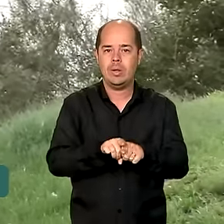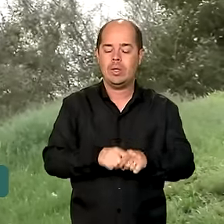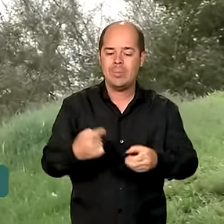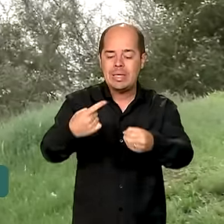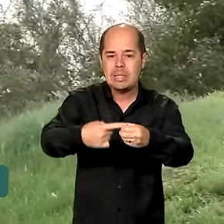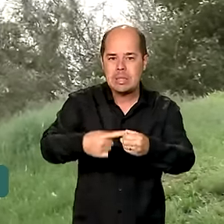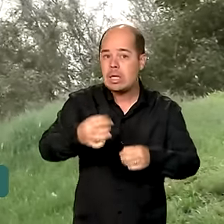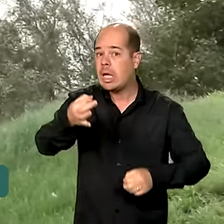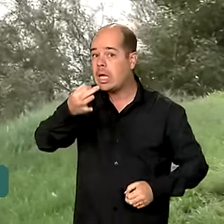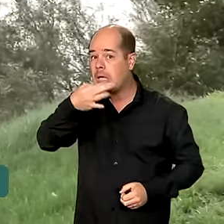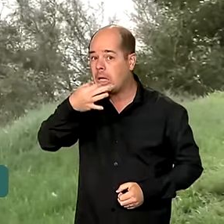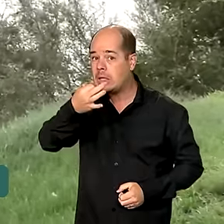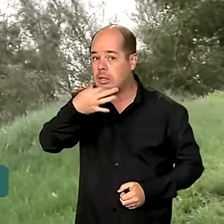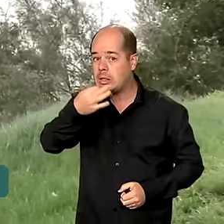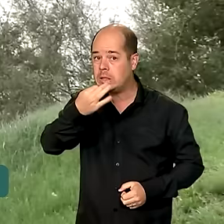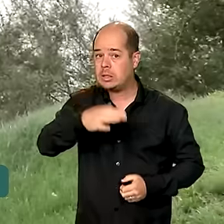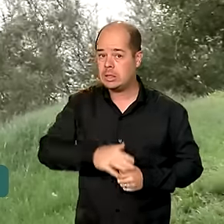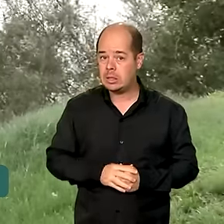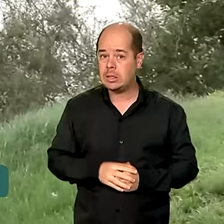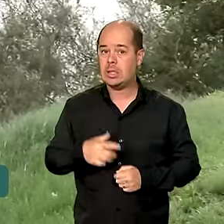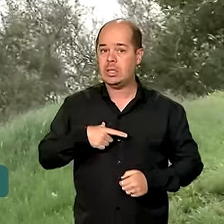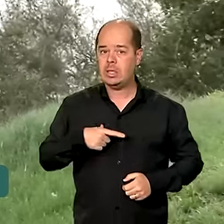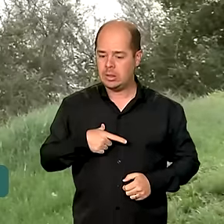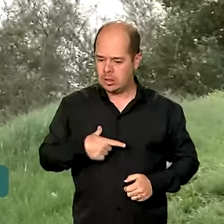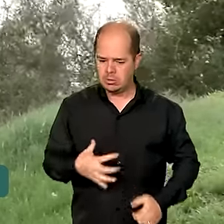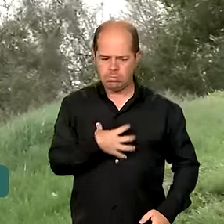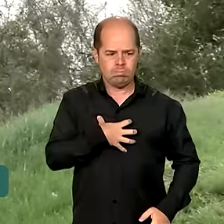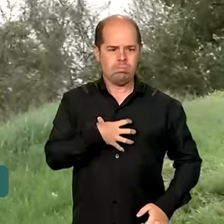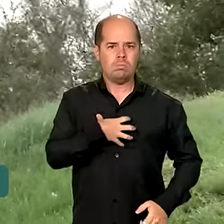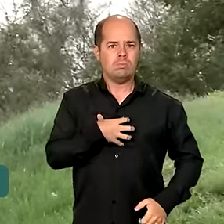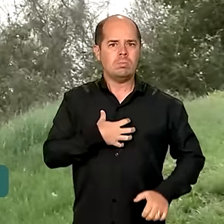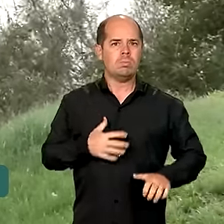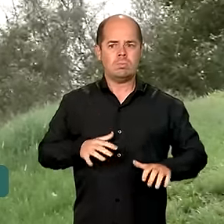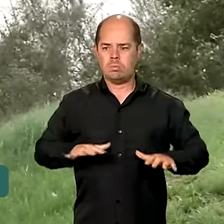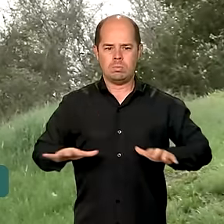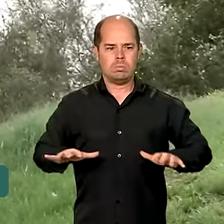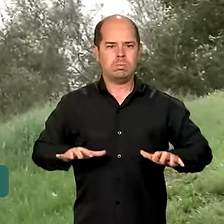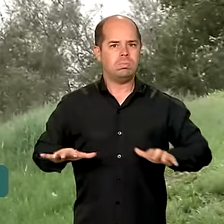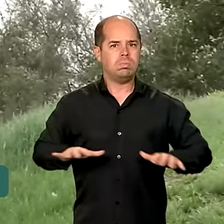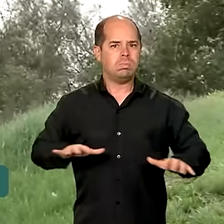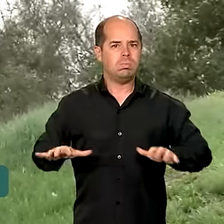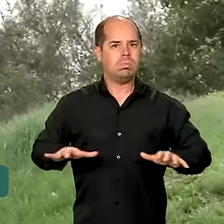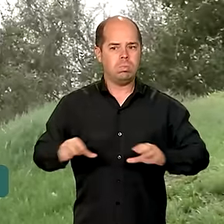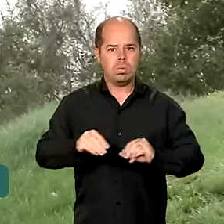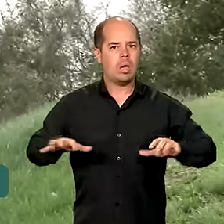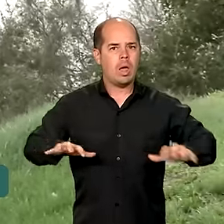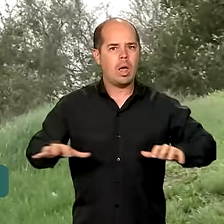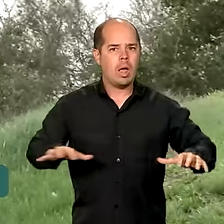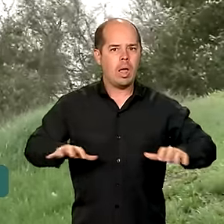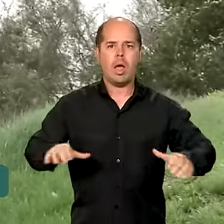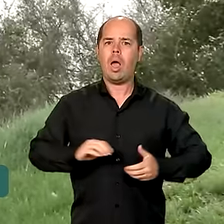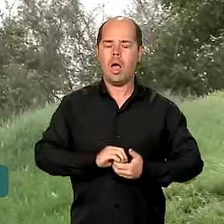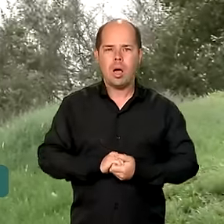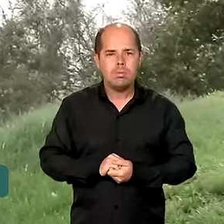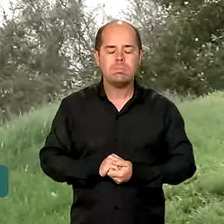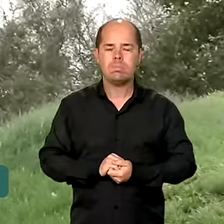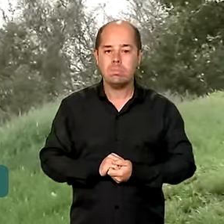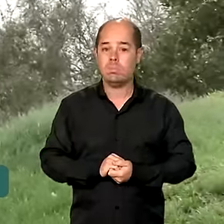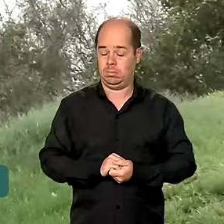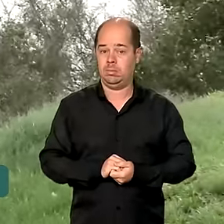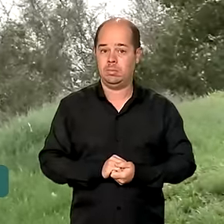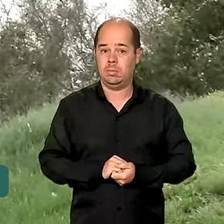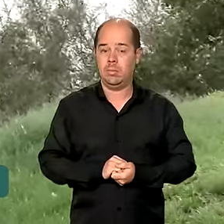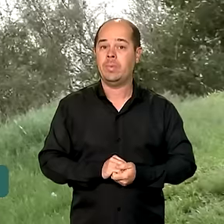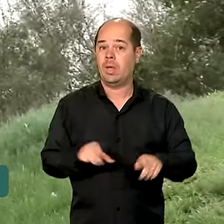Serra Gaúcha, sentiram tremores de terra na madrugada desta sexta-feira, além das chuvas. E a gente tem